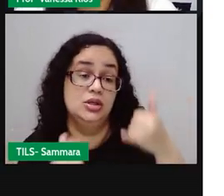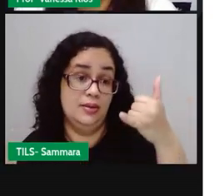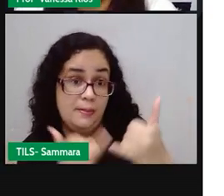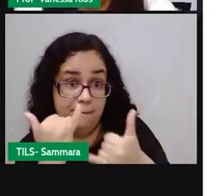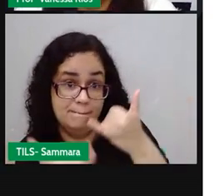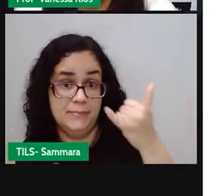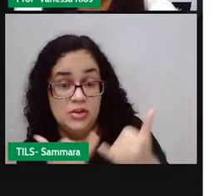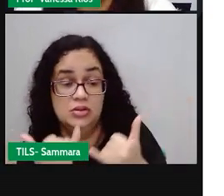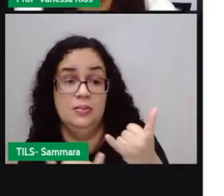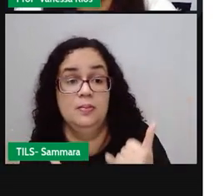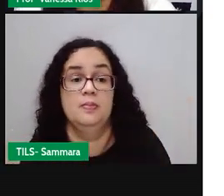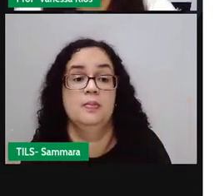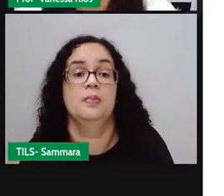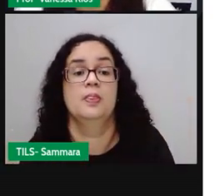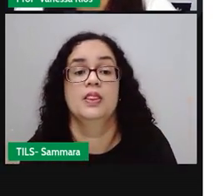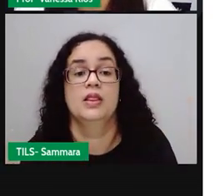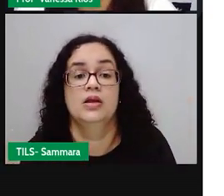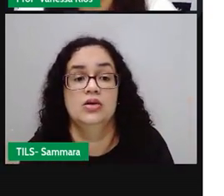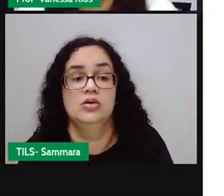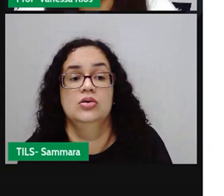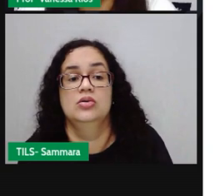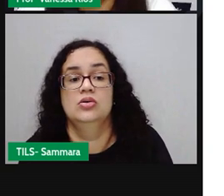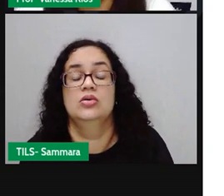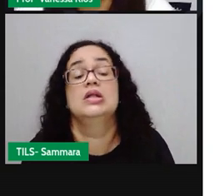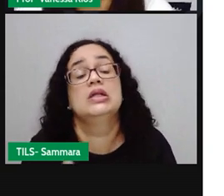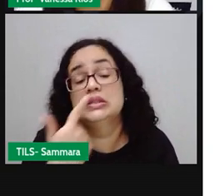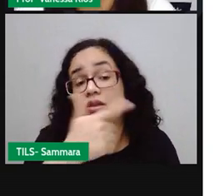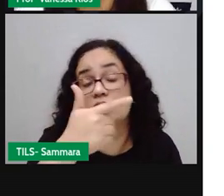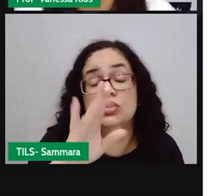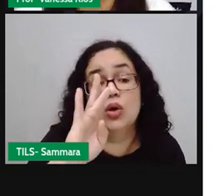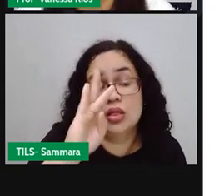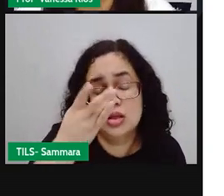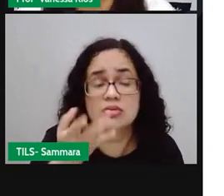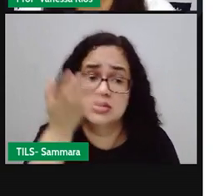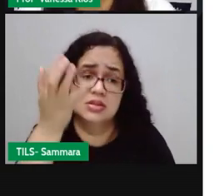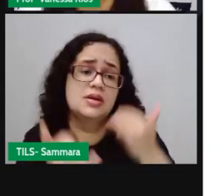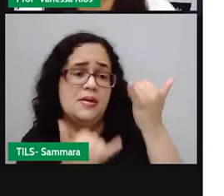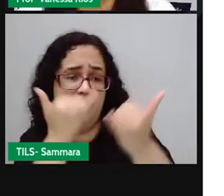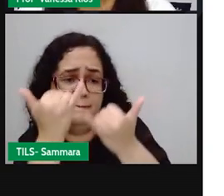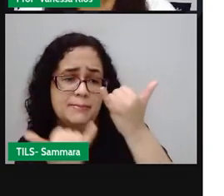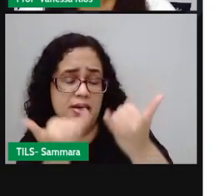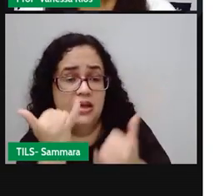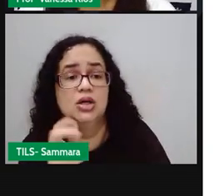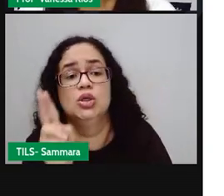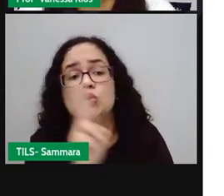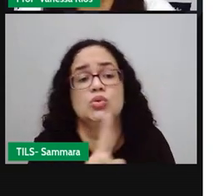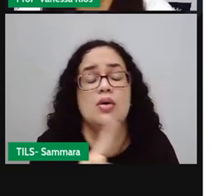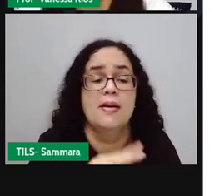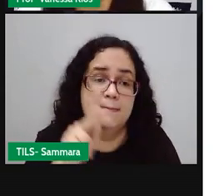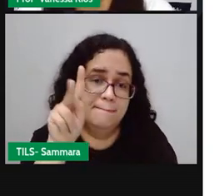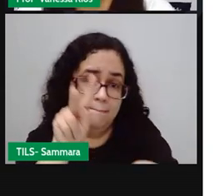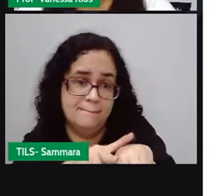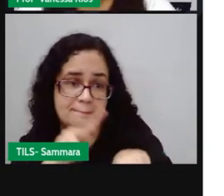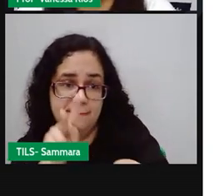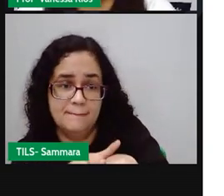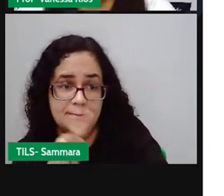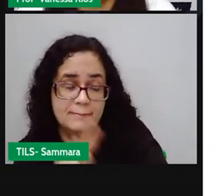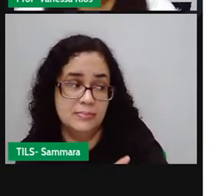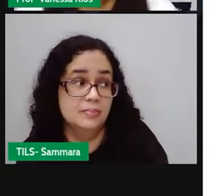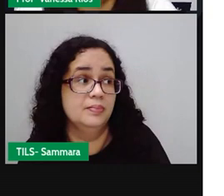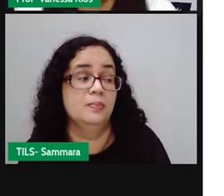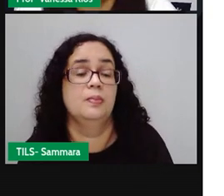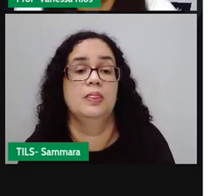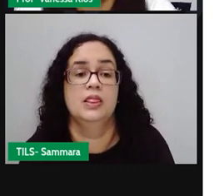E funcionava do mesmo jeito. Então, você, de repente, não tem um anel, mas se quiser brincar, pode usar aí, ó. Uma pedrinha, um pedacinho